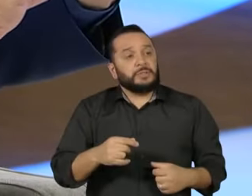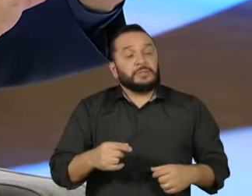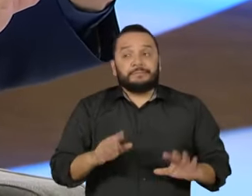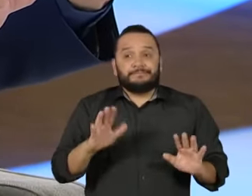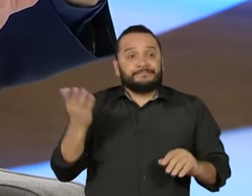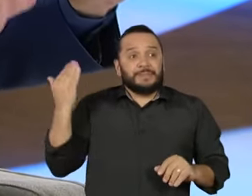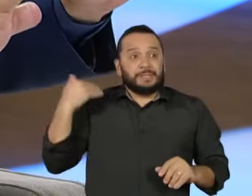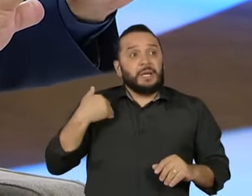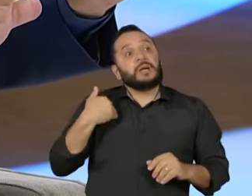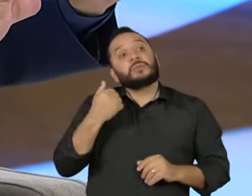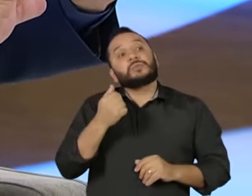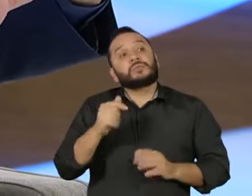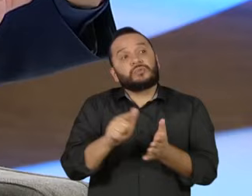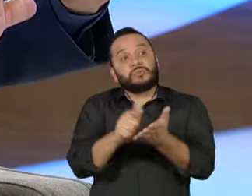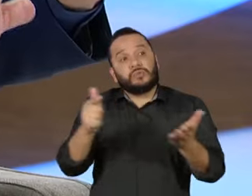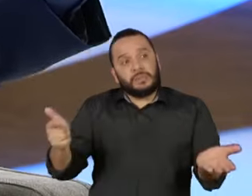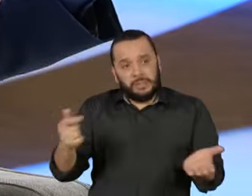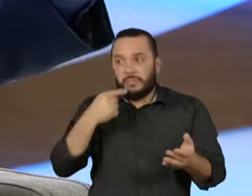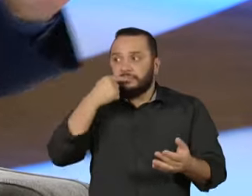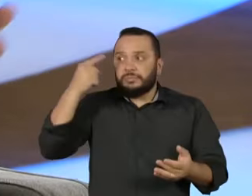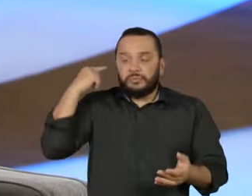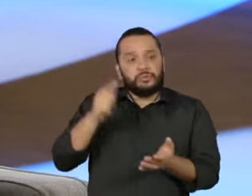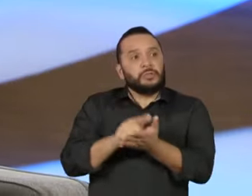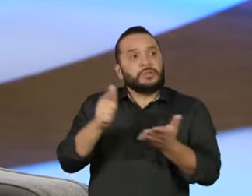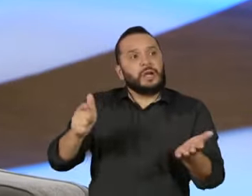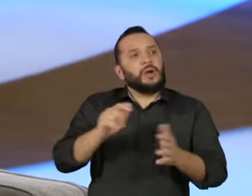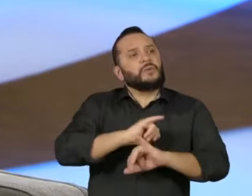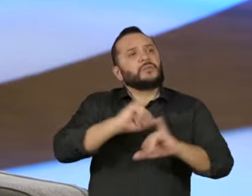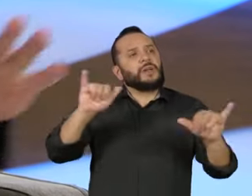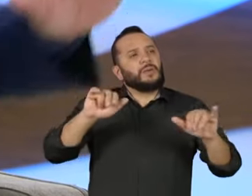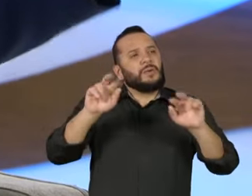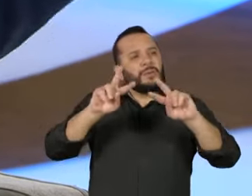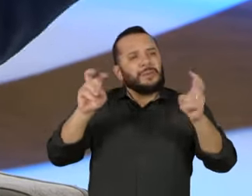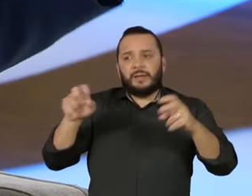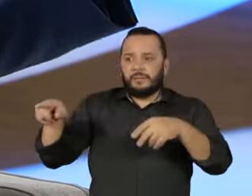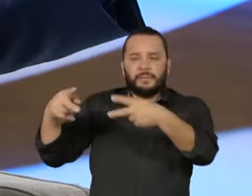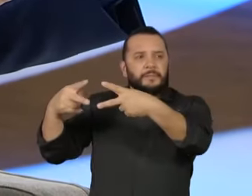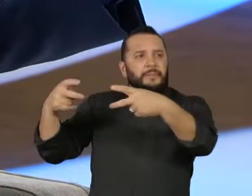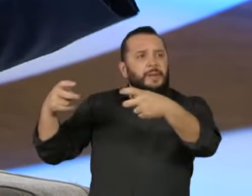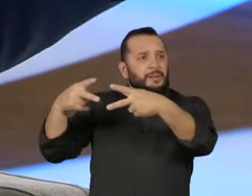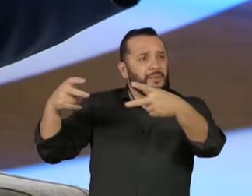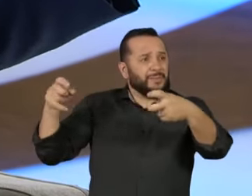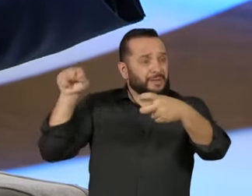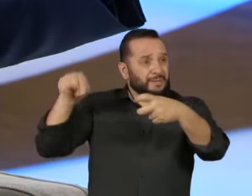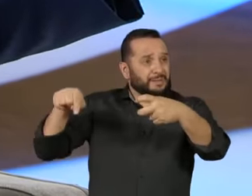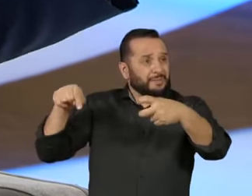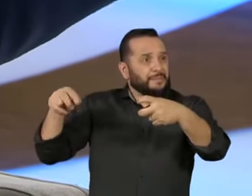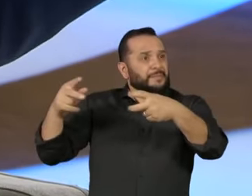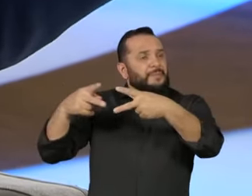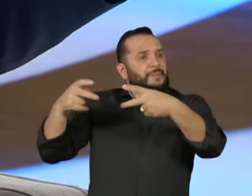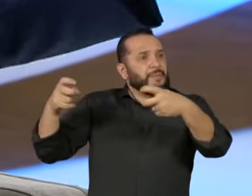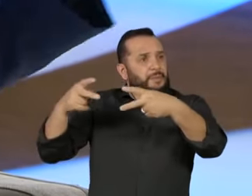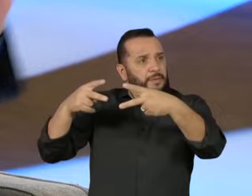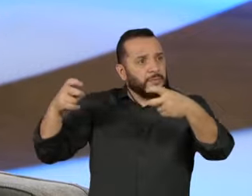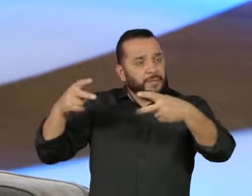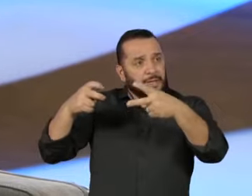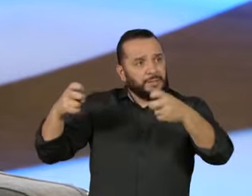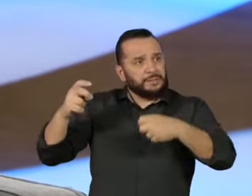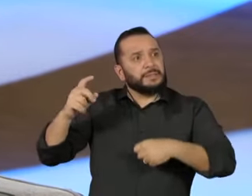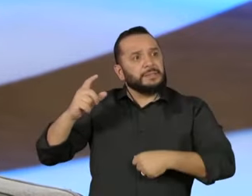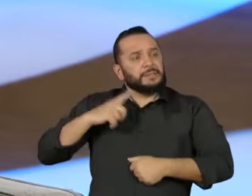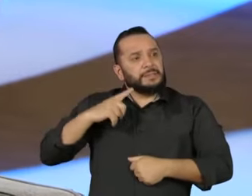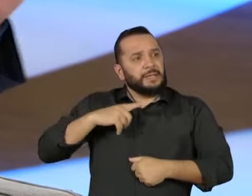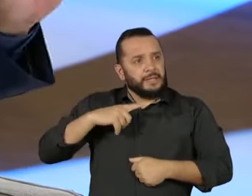circulação no Brasil colocou a posição sobre Petrobras dos dois concorrentes que estão com índice de